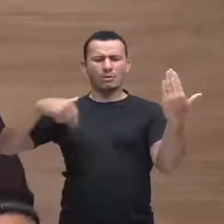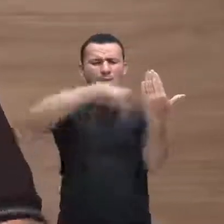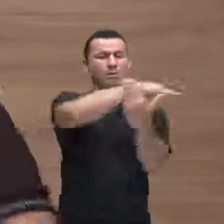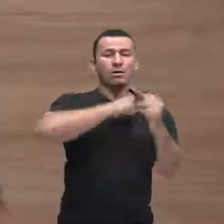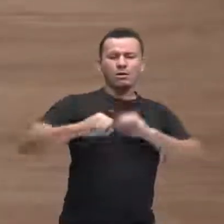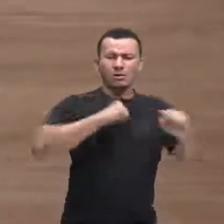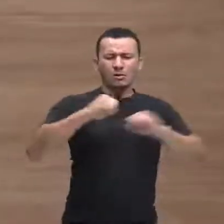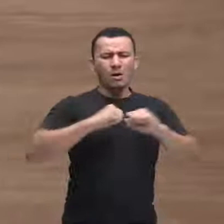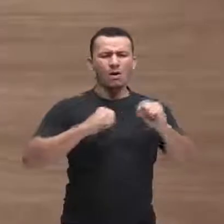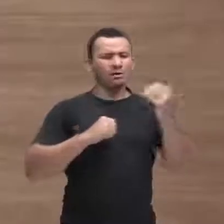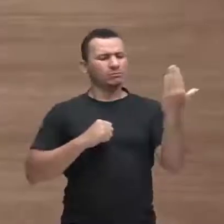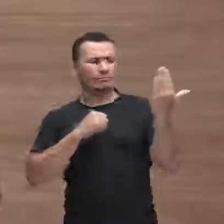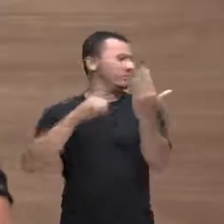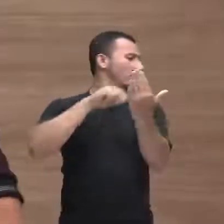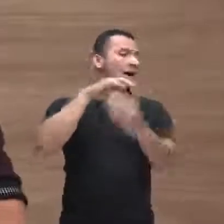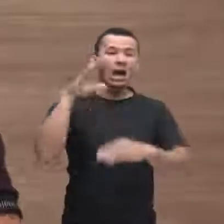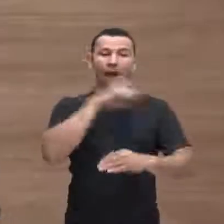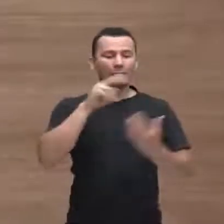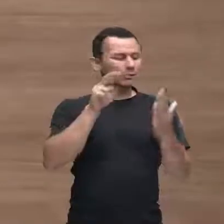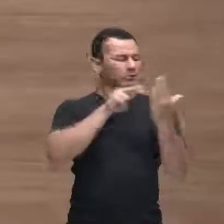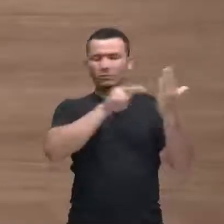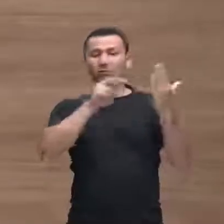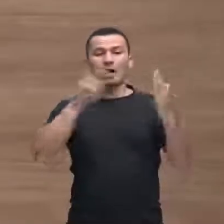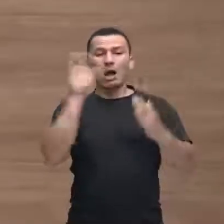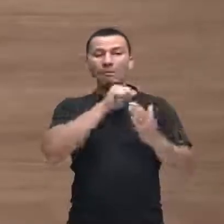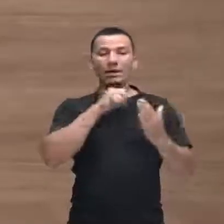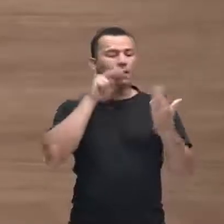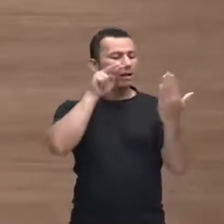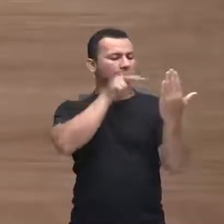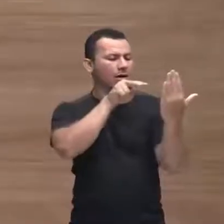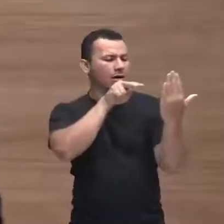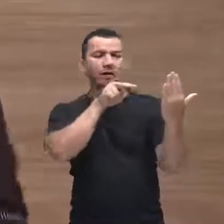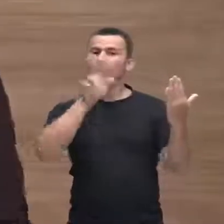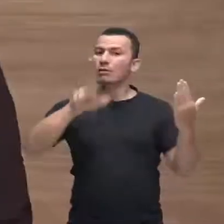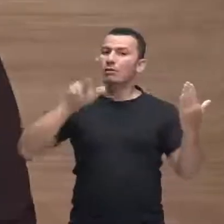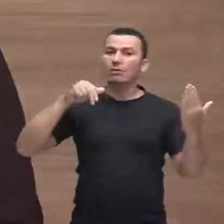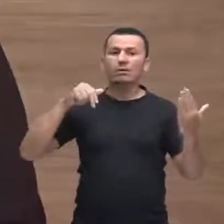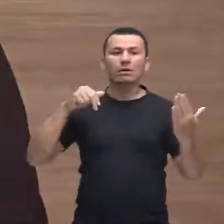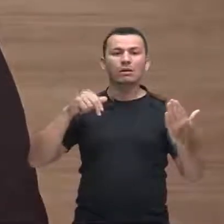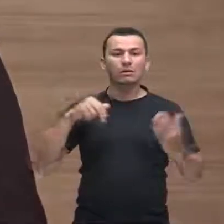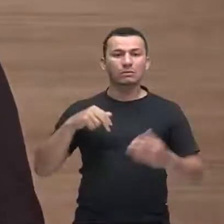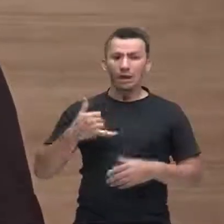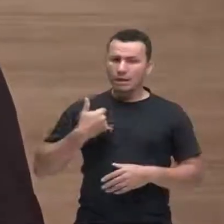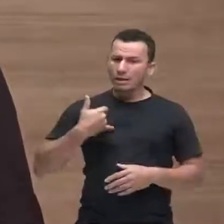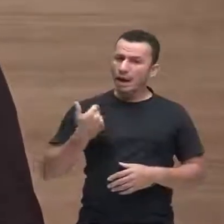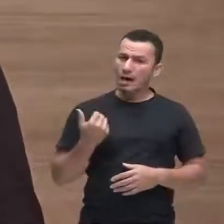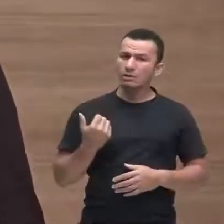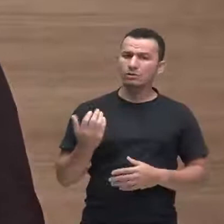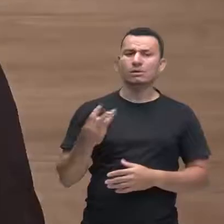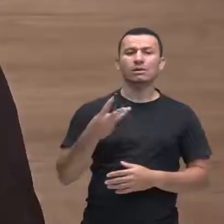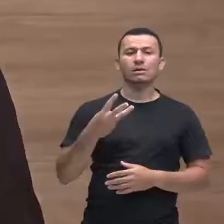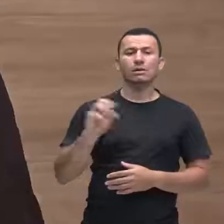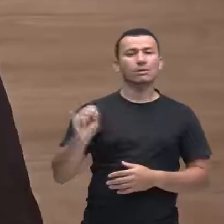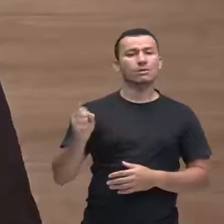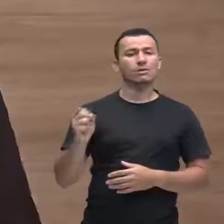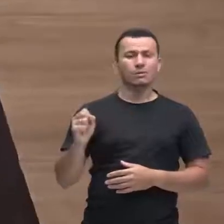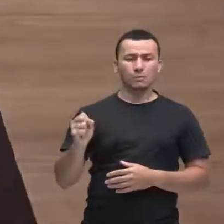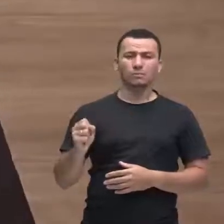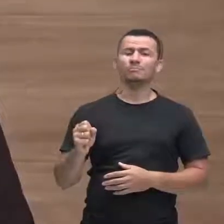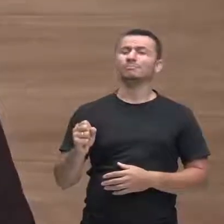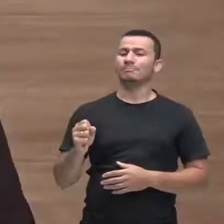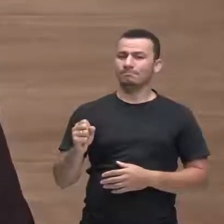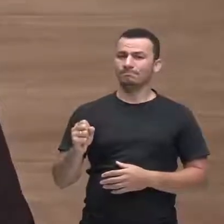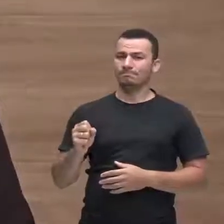do espelho pá foi ela não se vê e olha que ela tem 38 anos de idade e